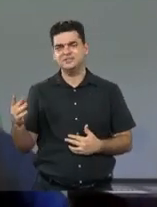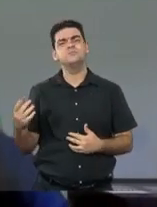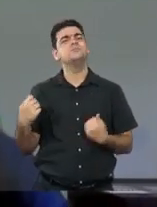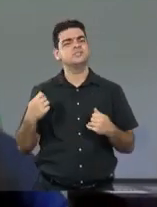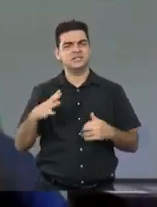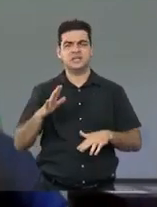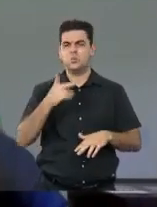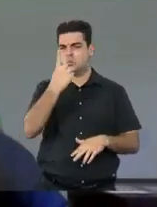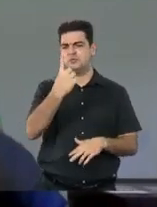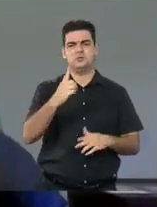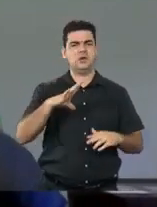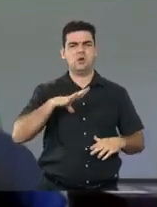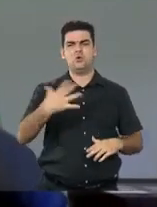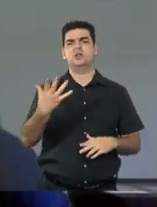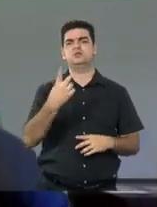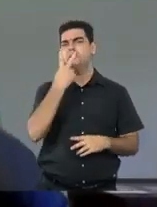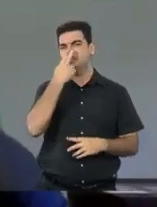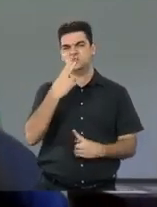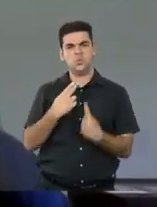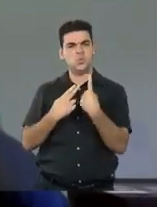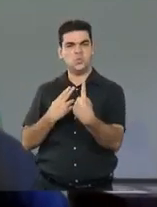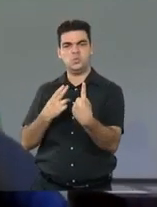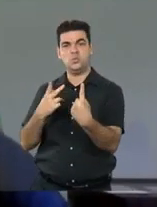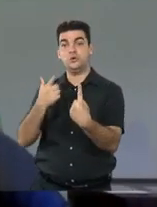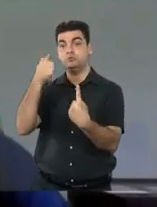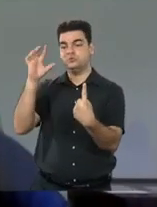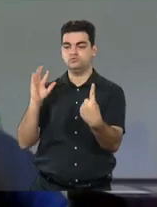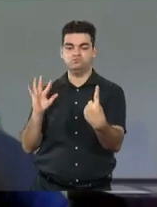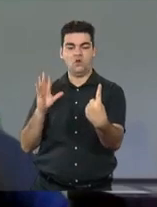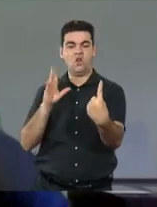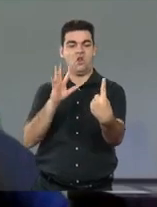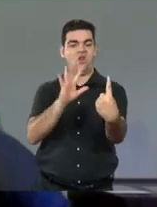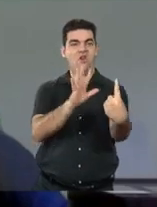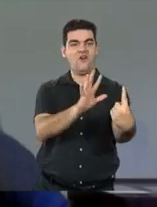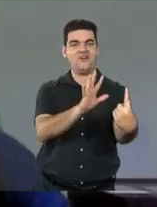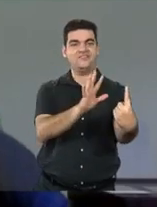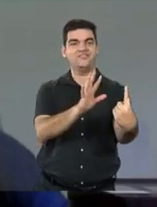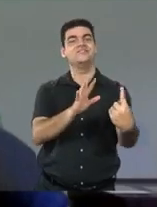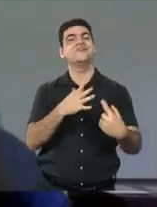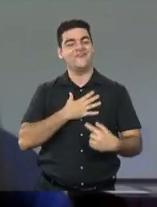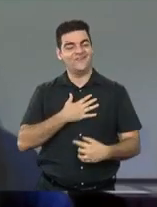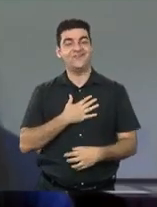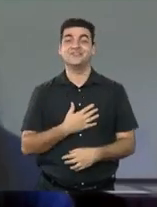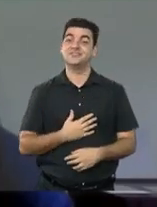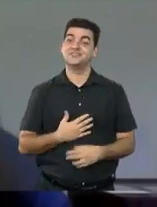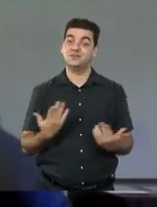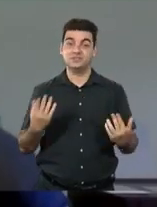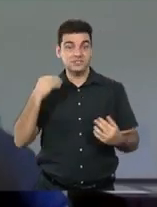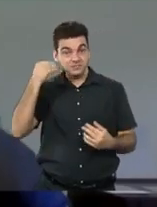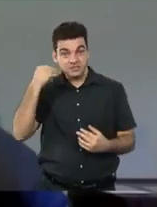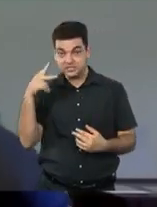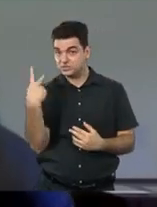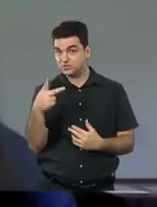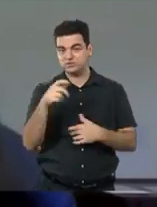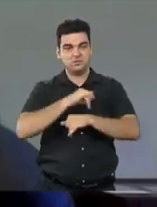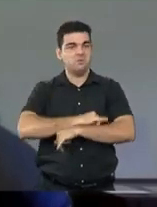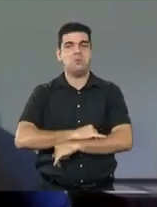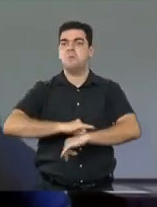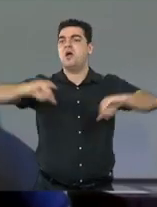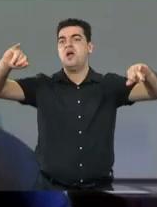que ter alguém para puxar isso, né? Eu acho que é isso que se chama liderança. Quando você compartilha a sua experiência,